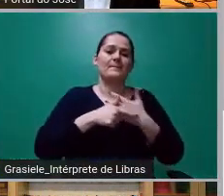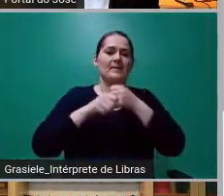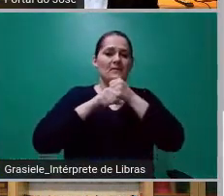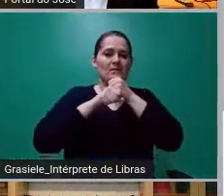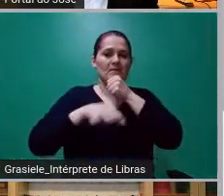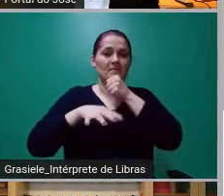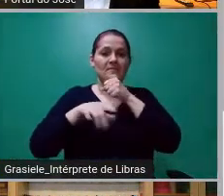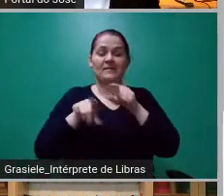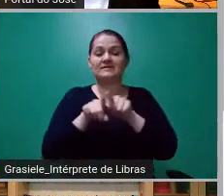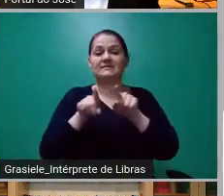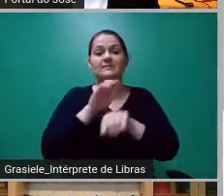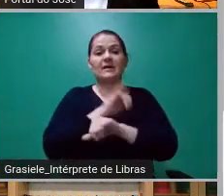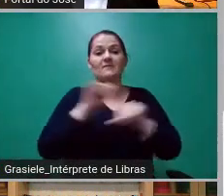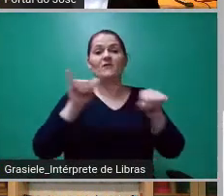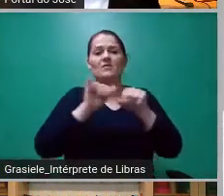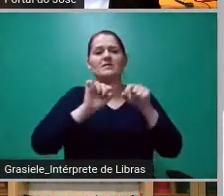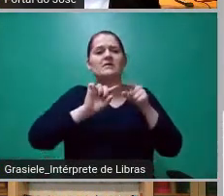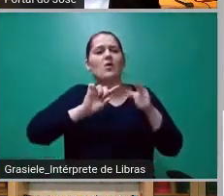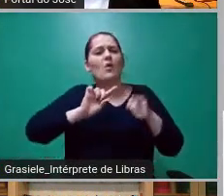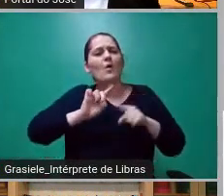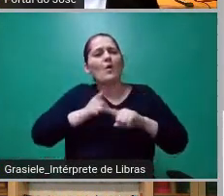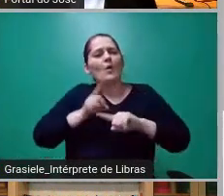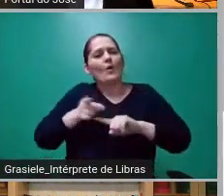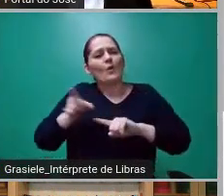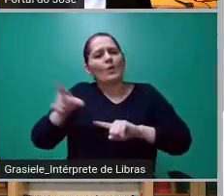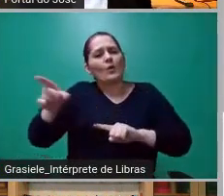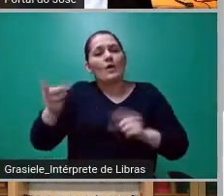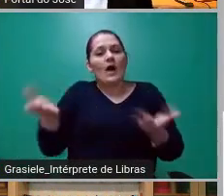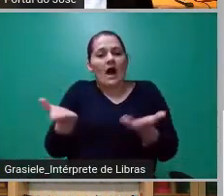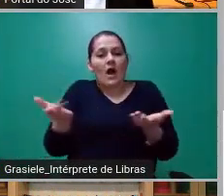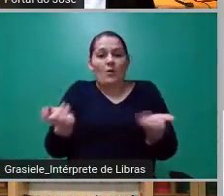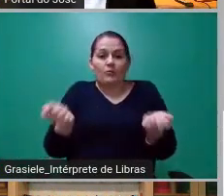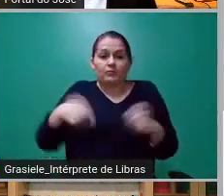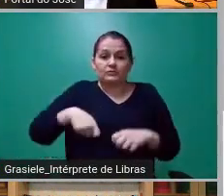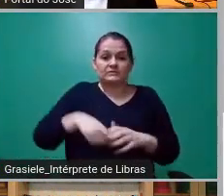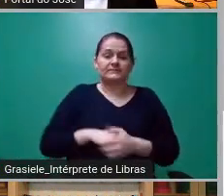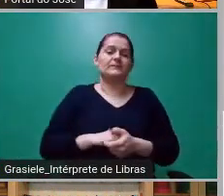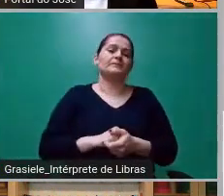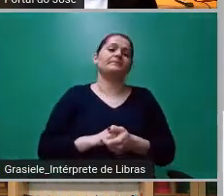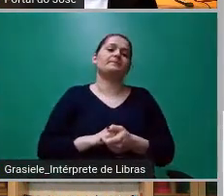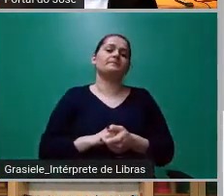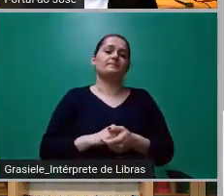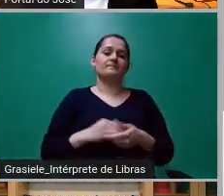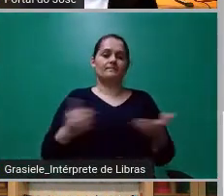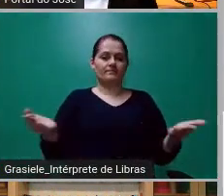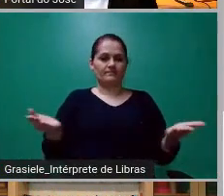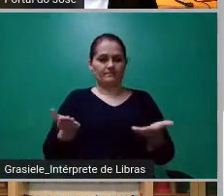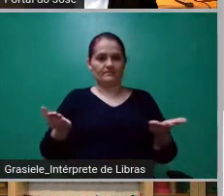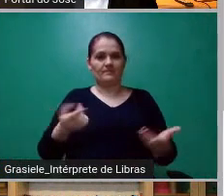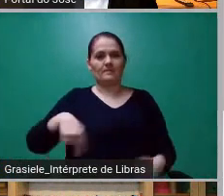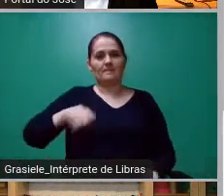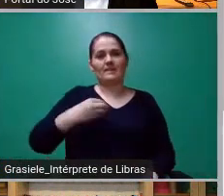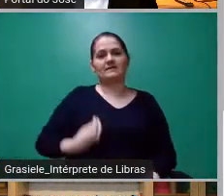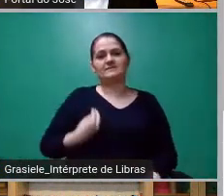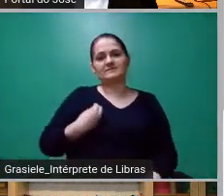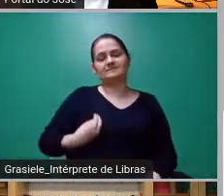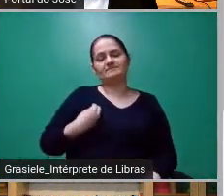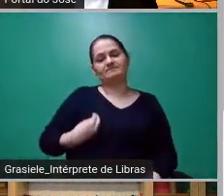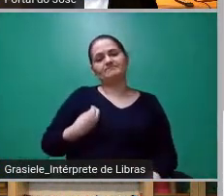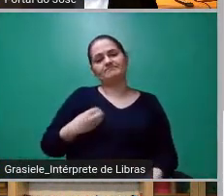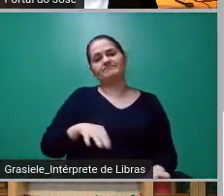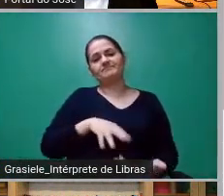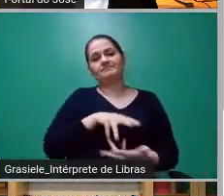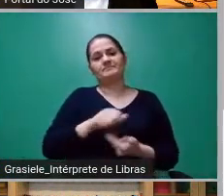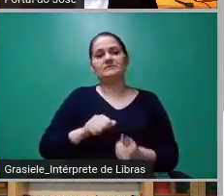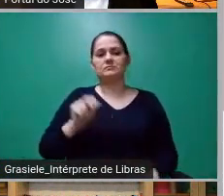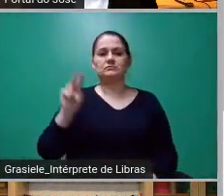informação. Só que nós estamos aqui vivendo um mundo bipolar, né? Que